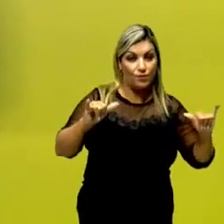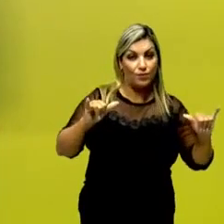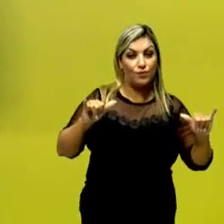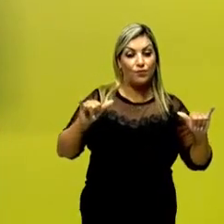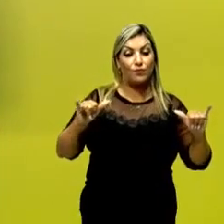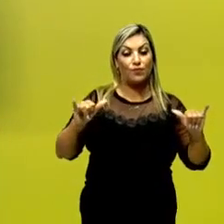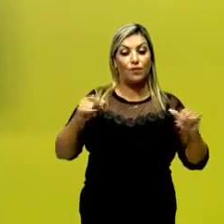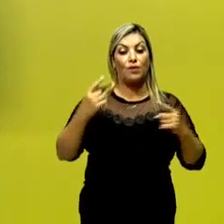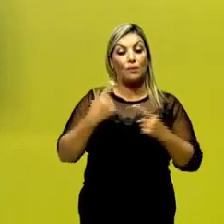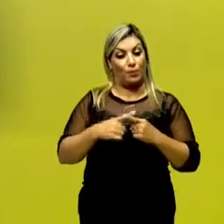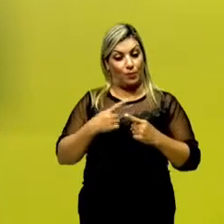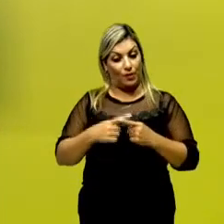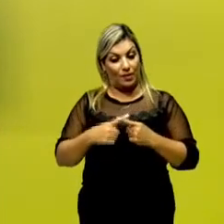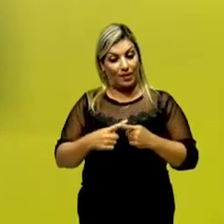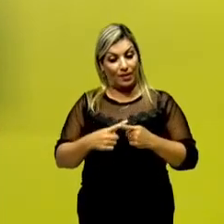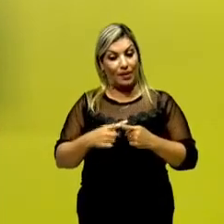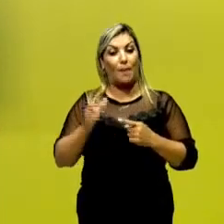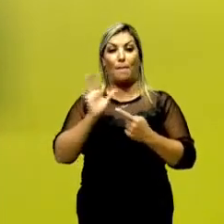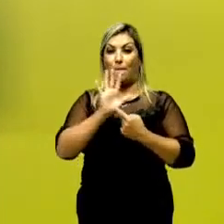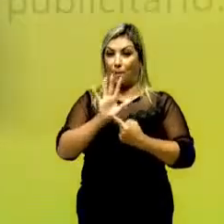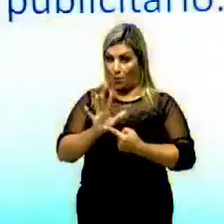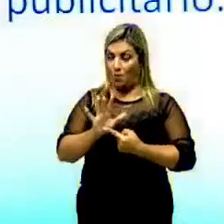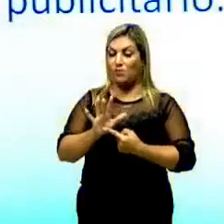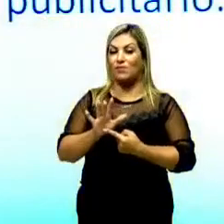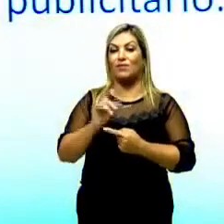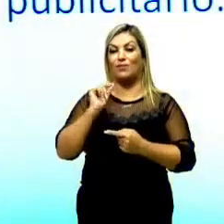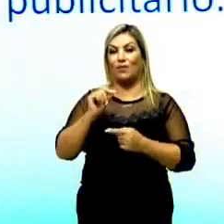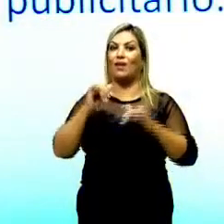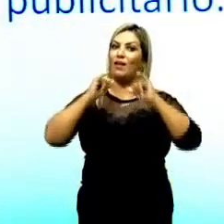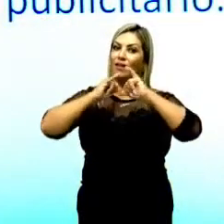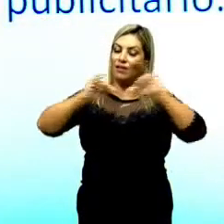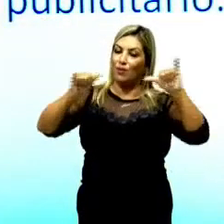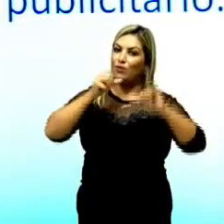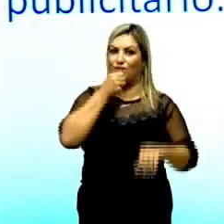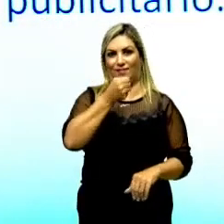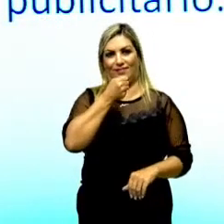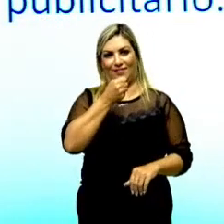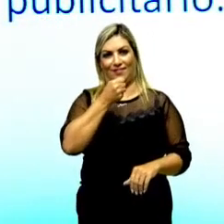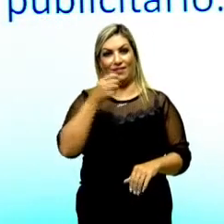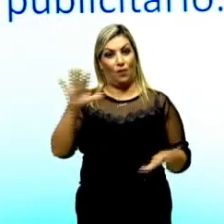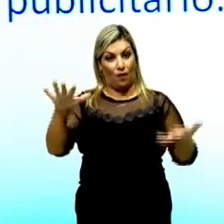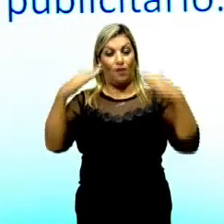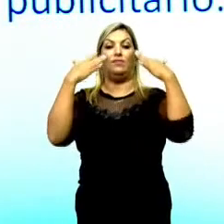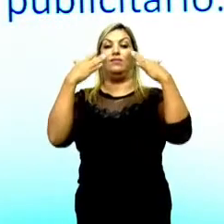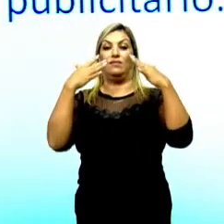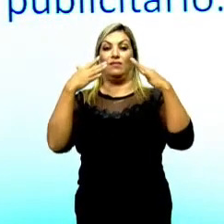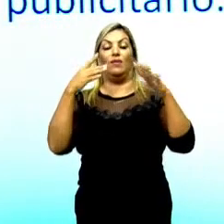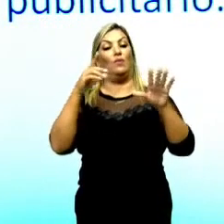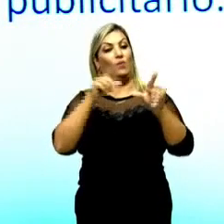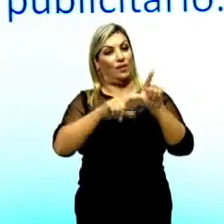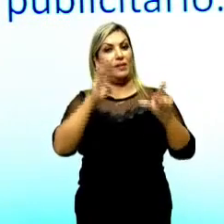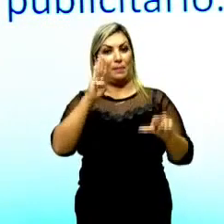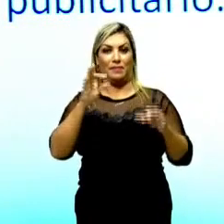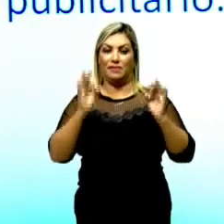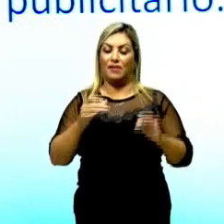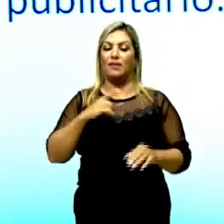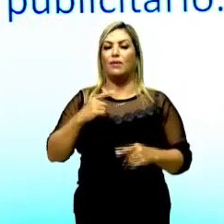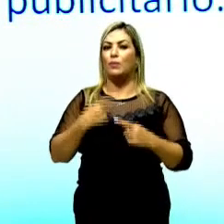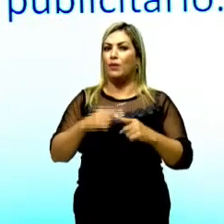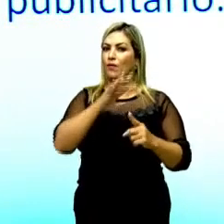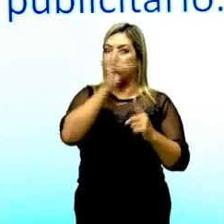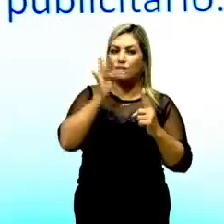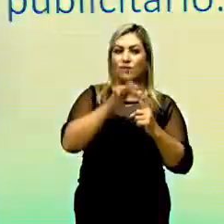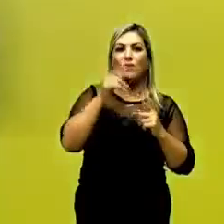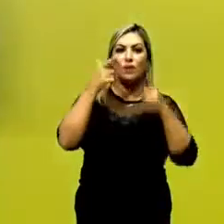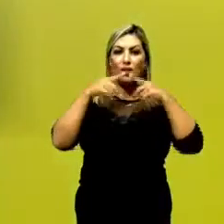pois trata-se de uma notícia. Então fique muito atento à função da linguagem nos